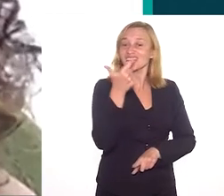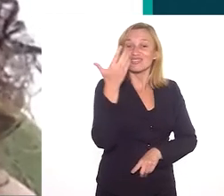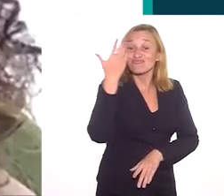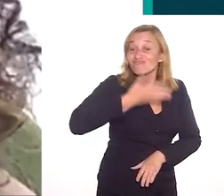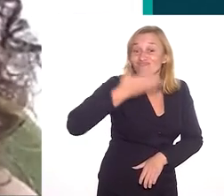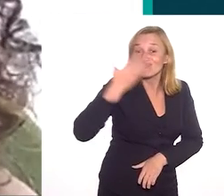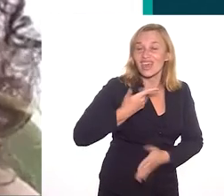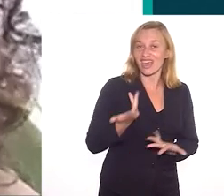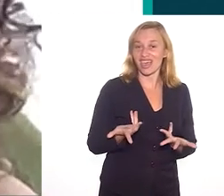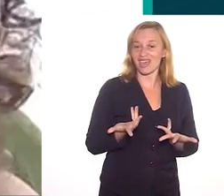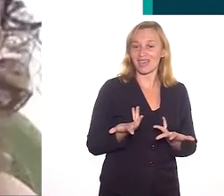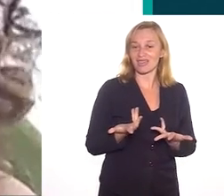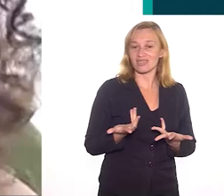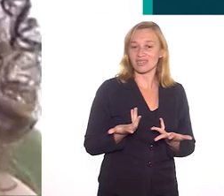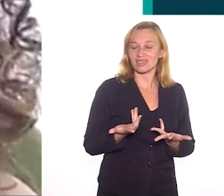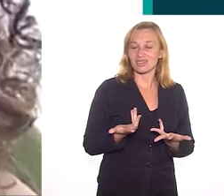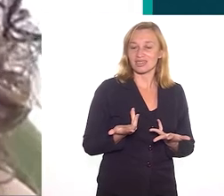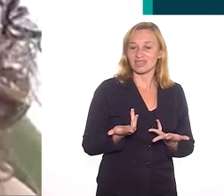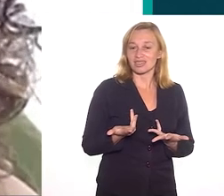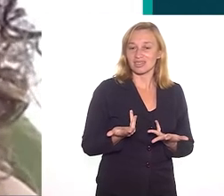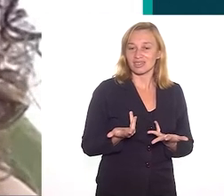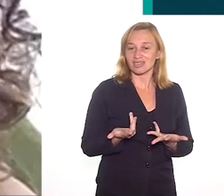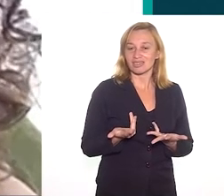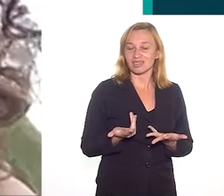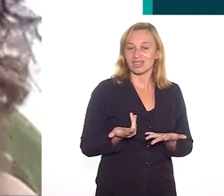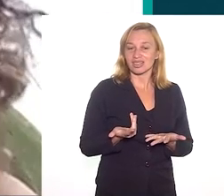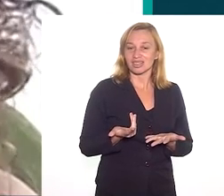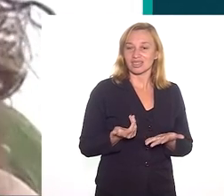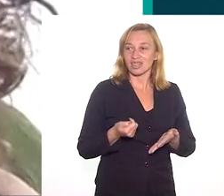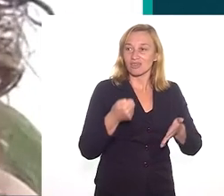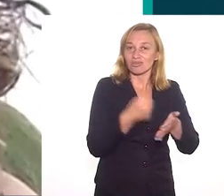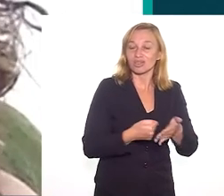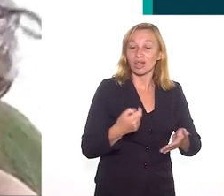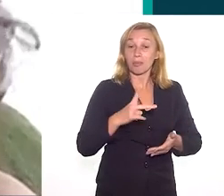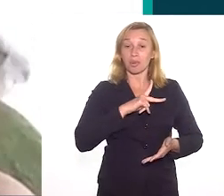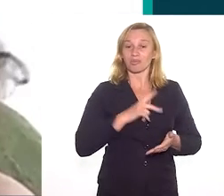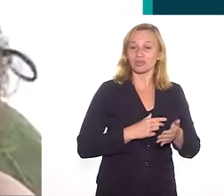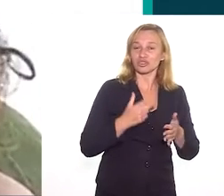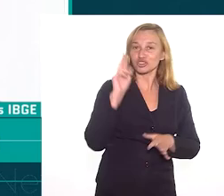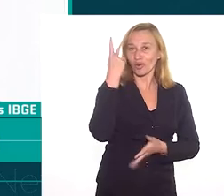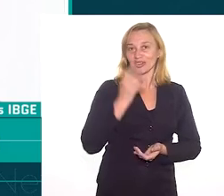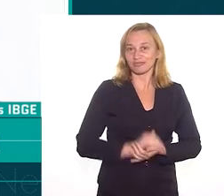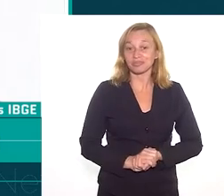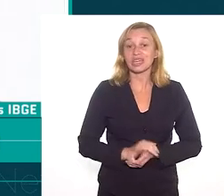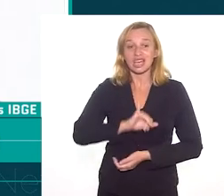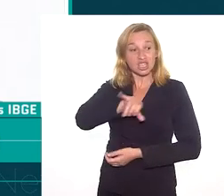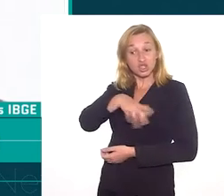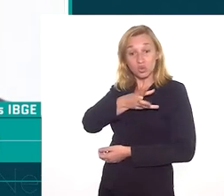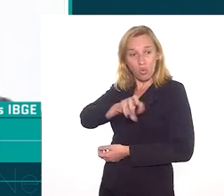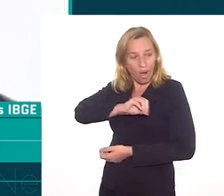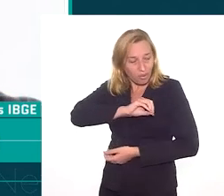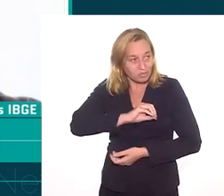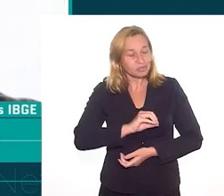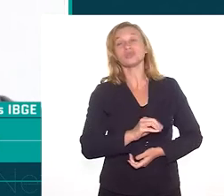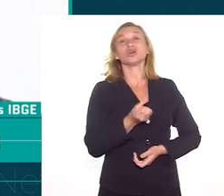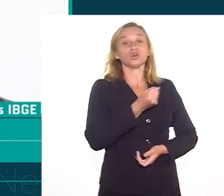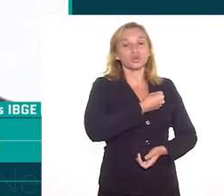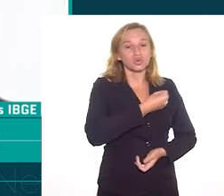sujeito, porque ele não se vê como autor nem da própria história. E aí, João,